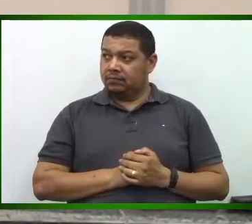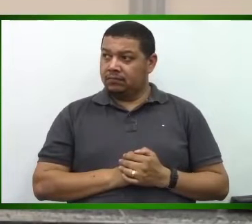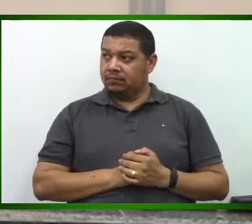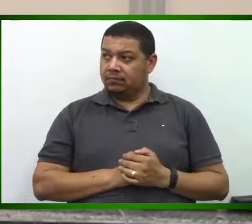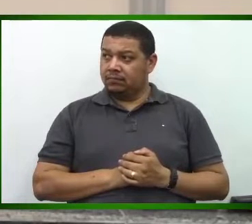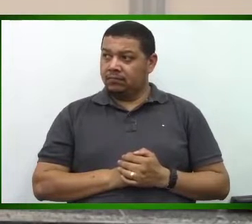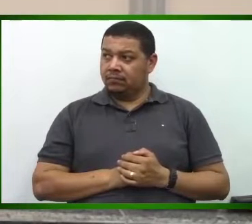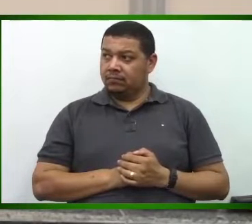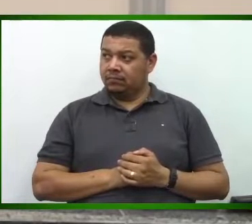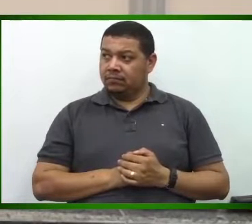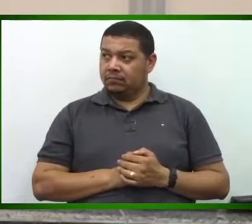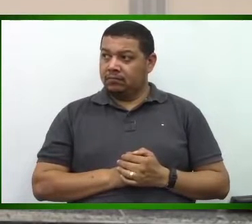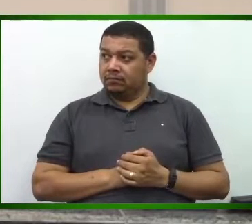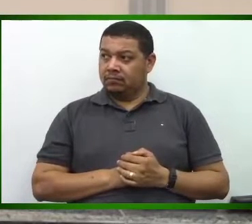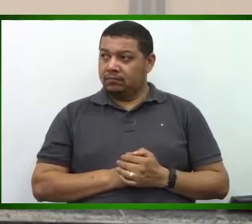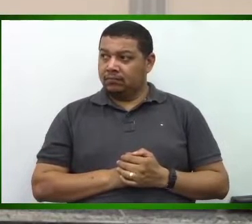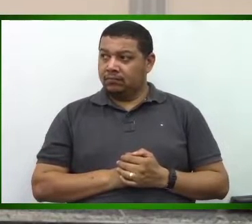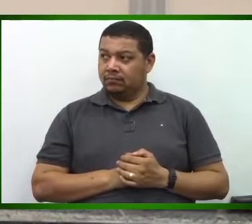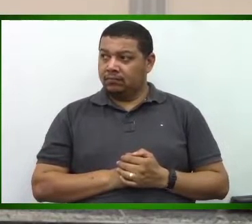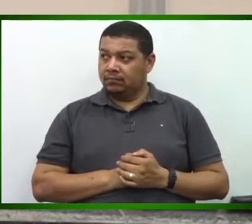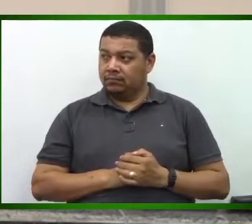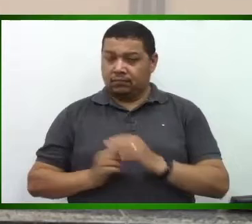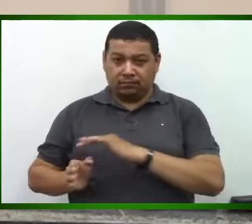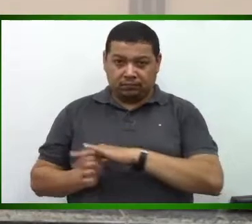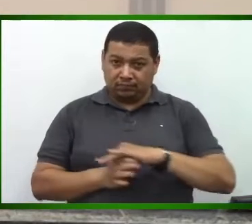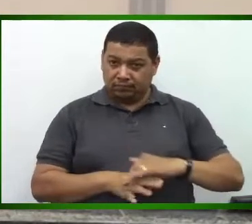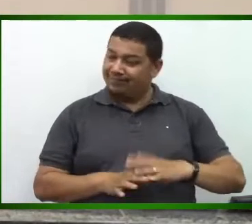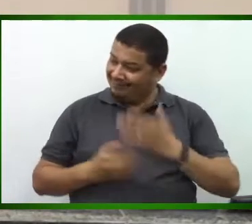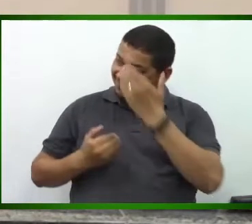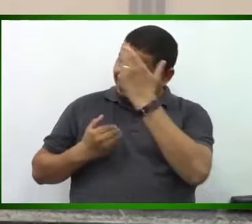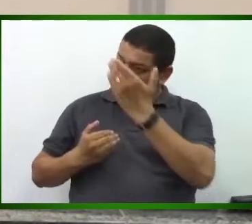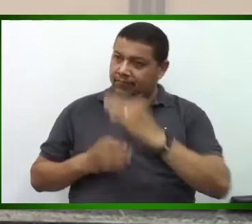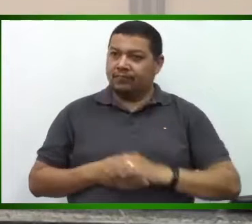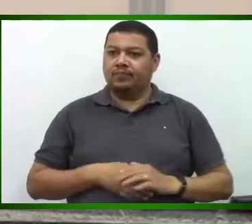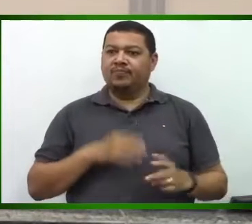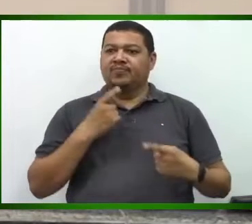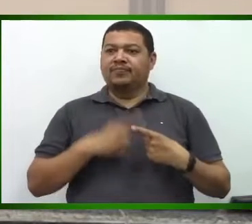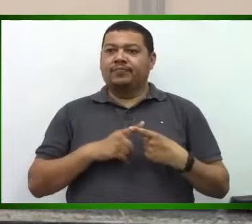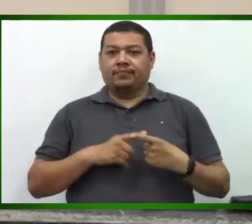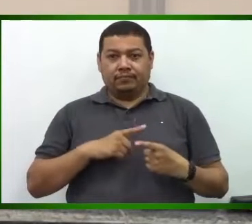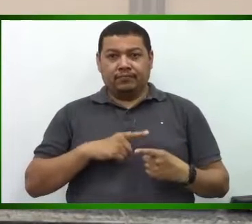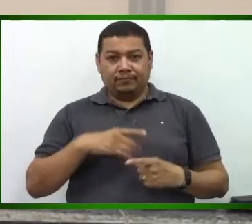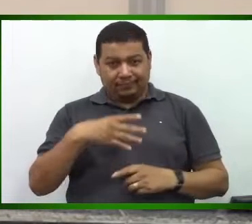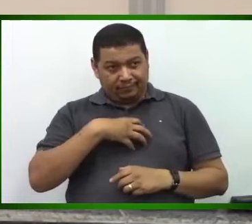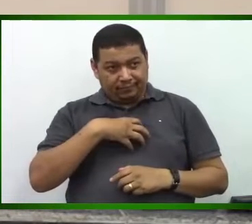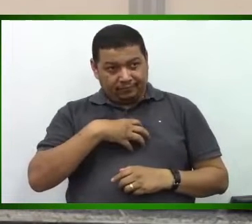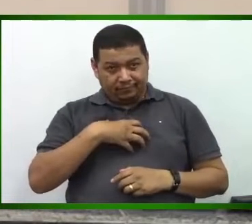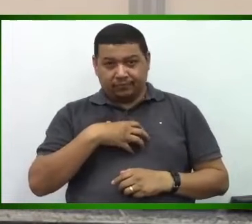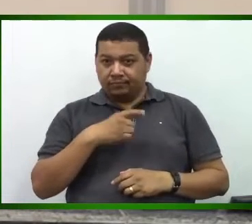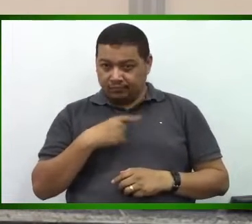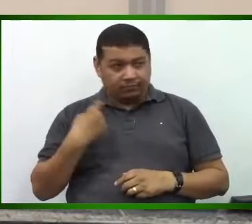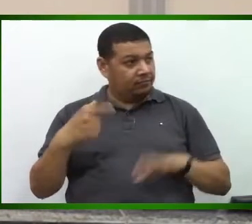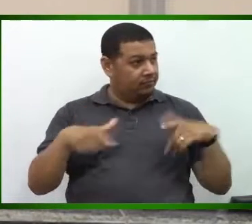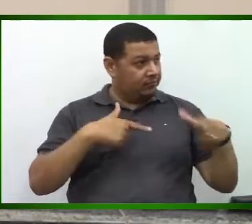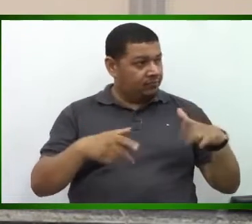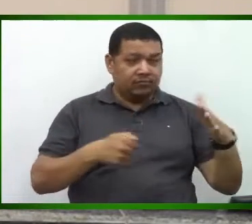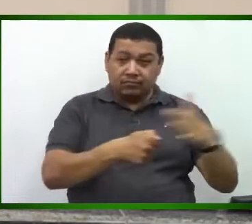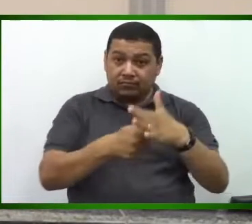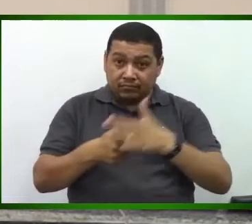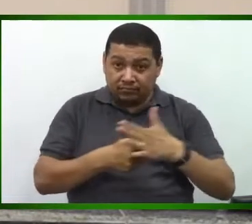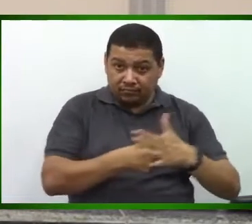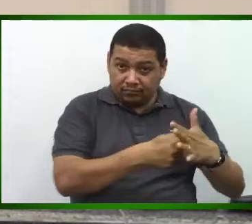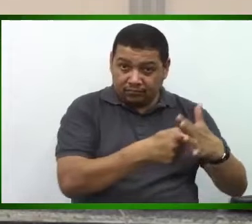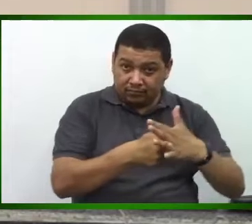Vereador, na realidade, obrigado por reconhecer a nossa atuação nessa cobrança